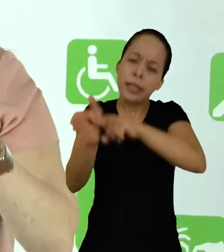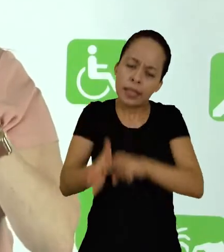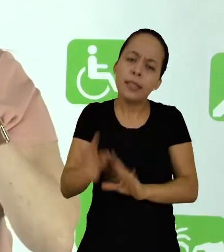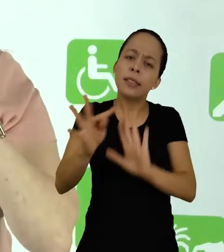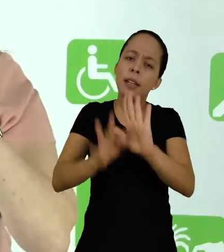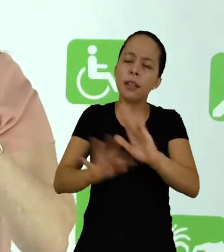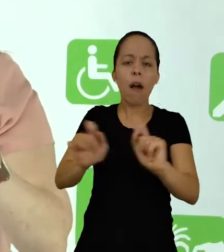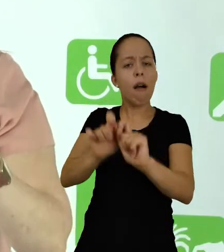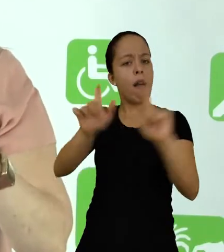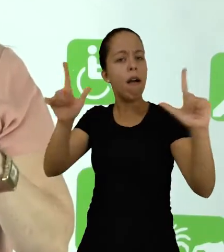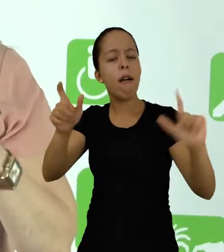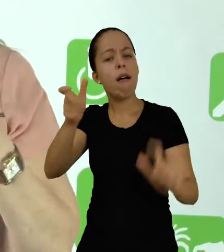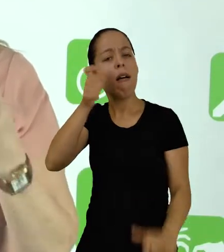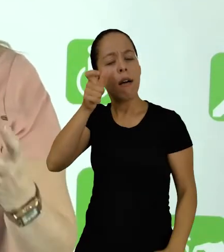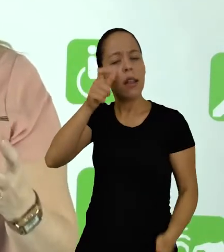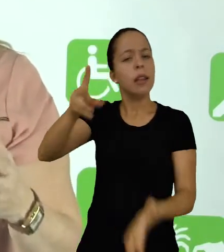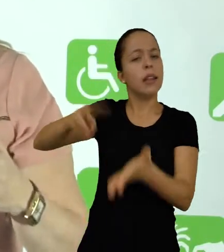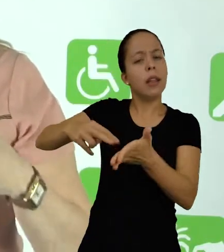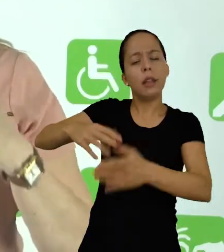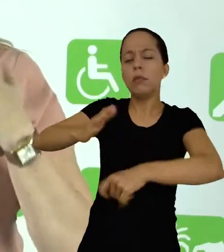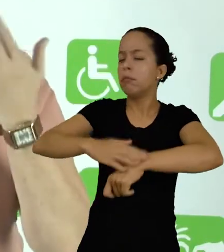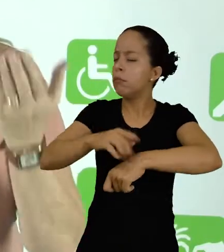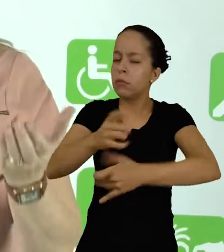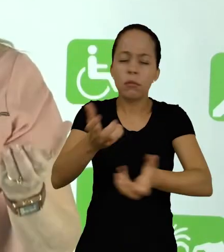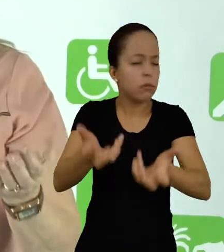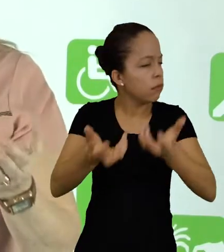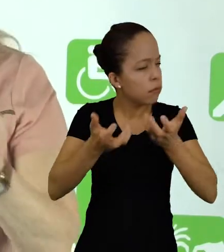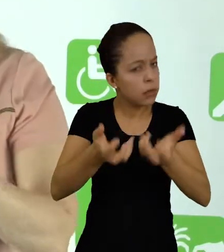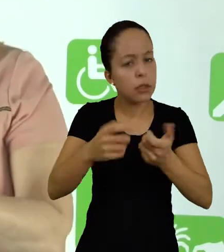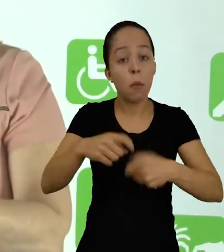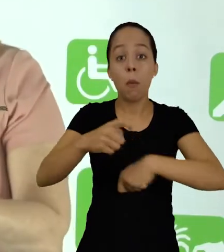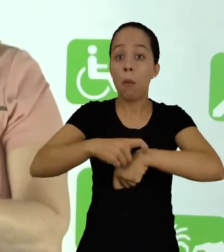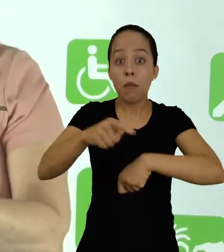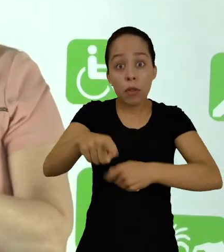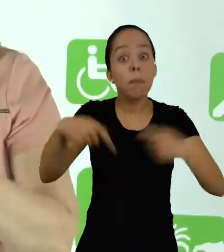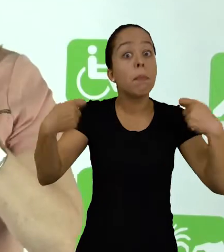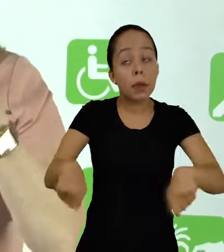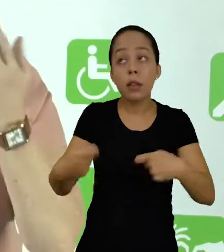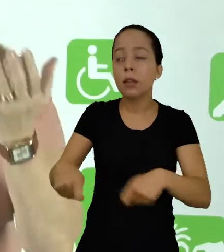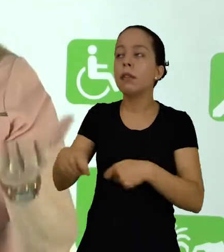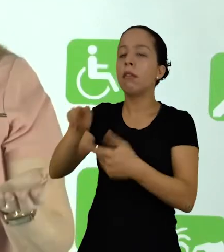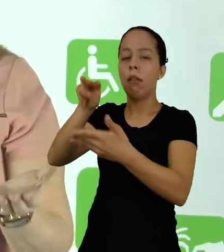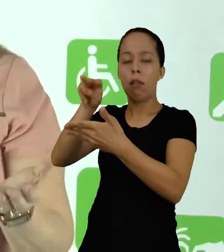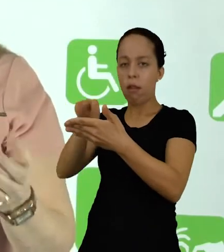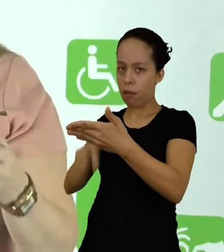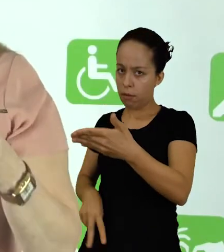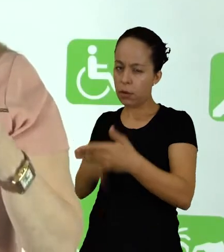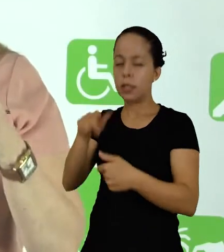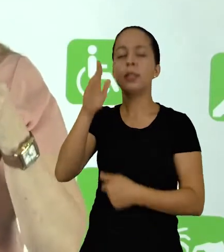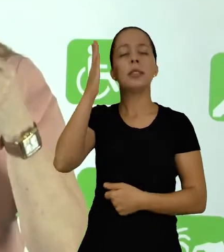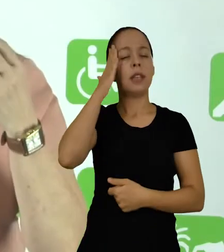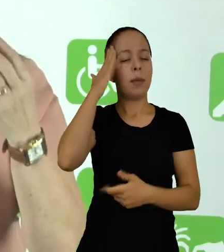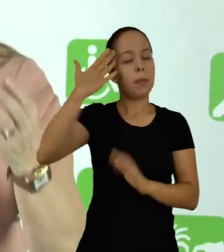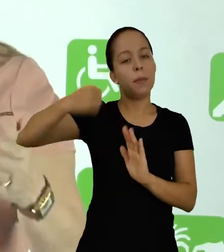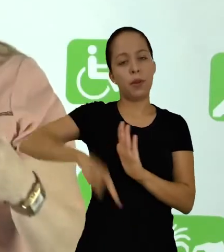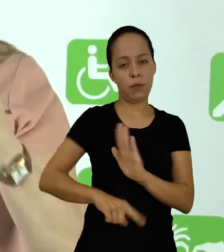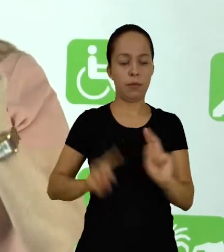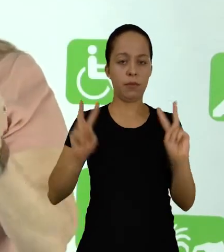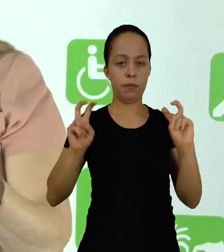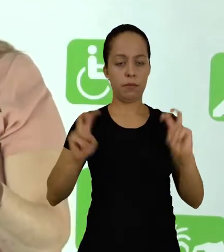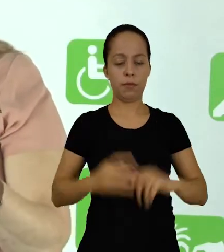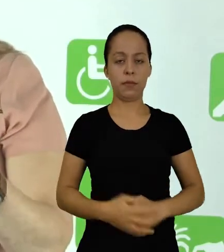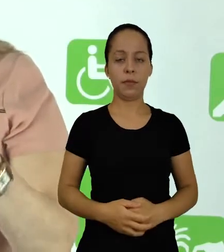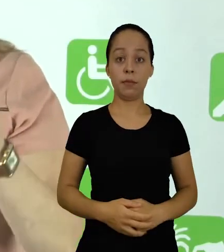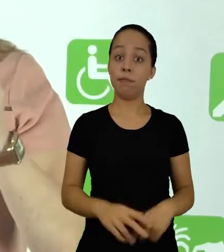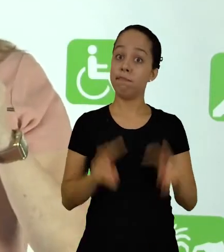Pesquise esses textos, acesse, leia quando você quiser, quando você precisar, para saber um pouco mais